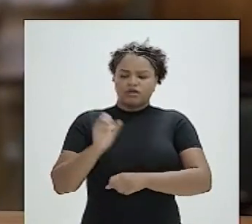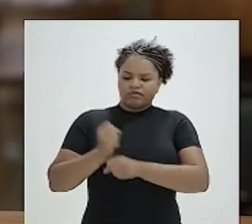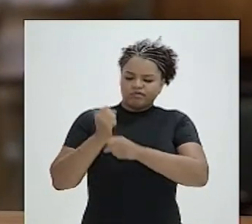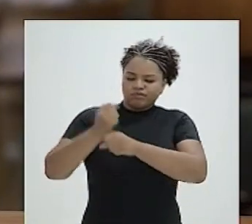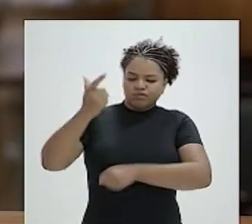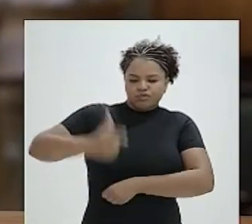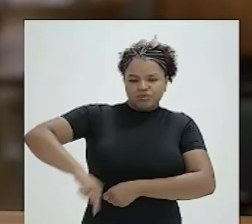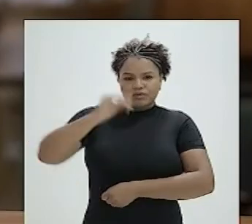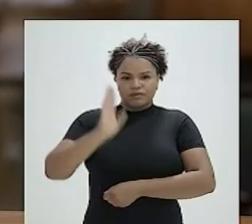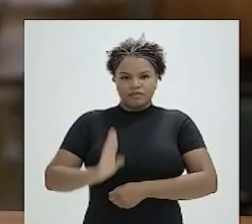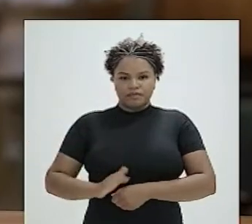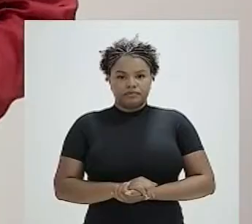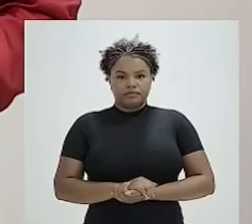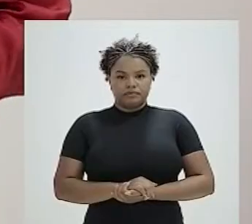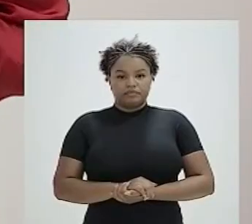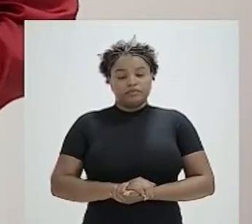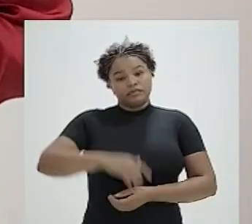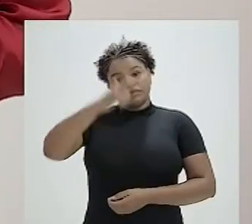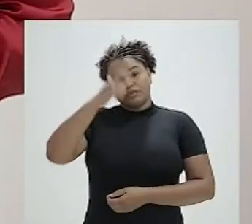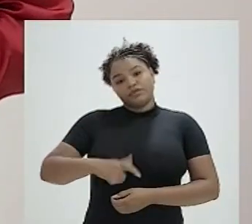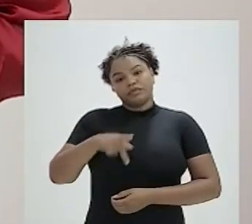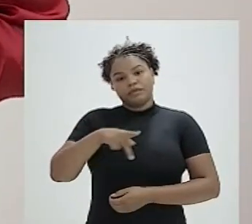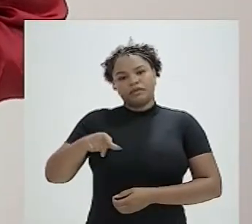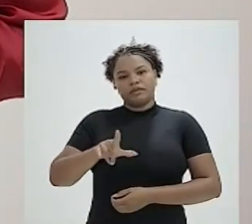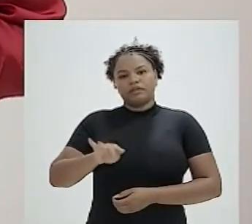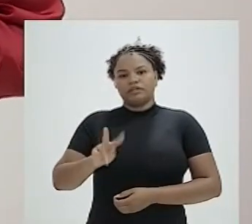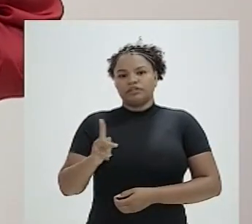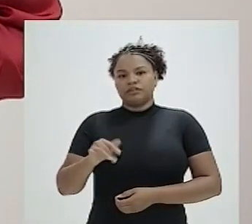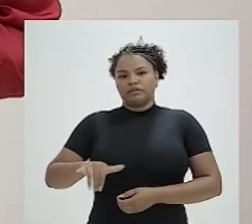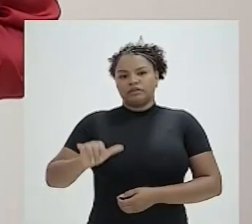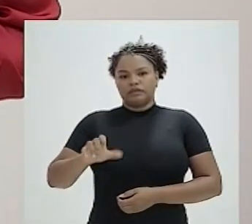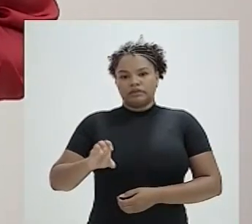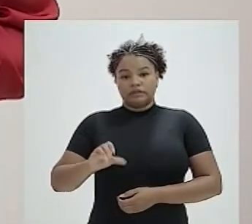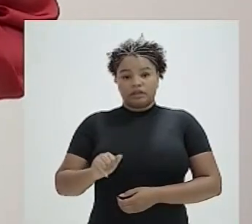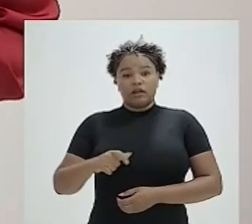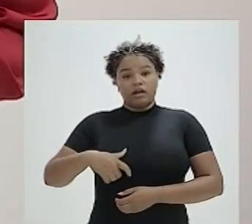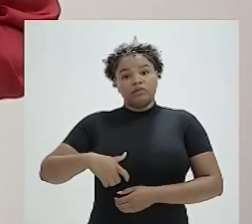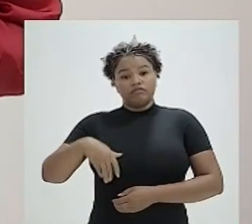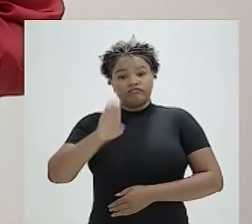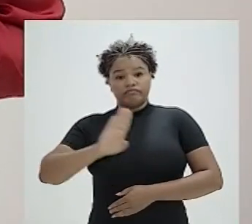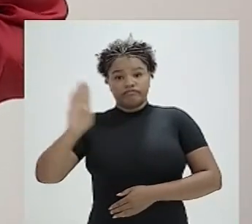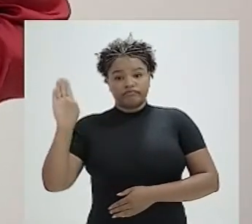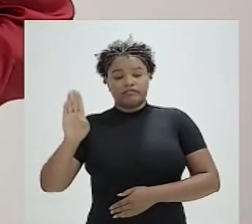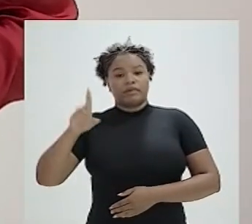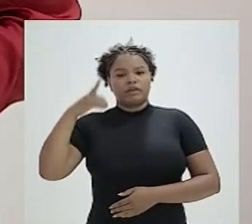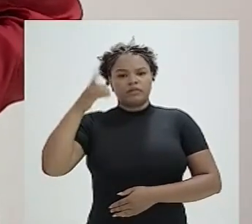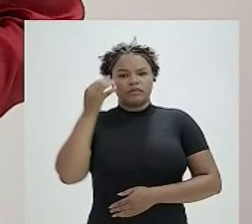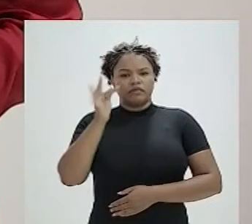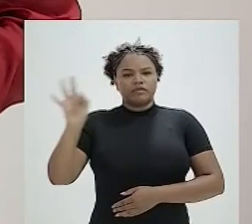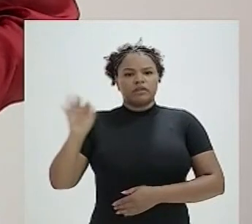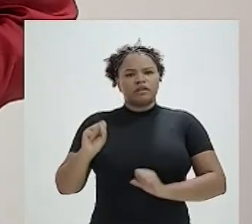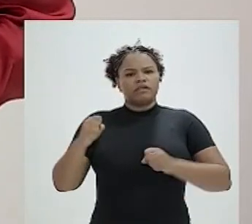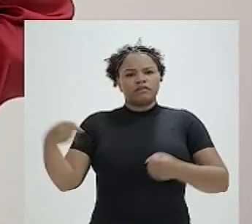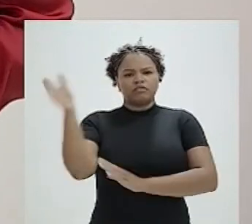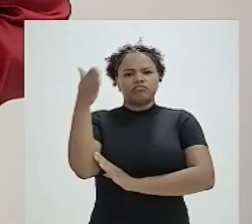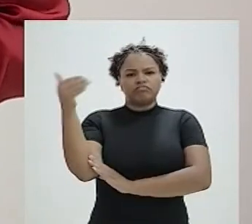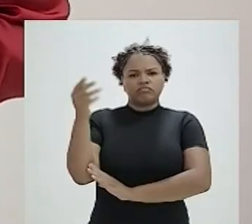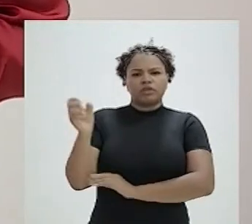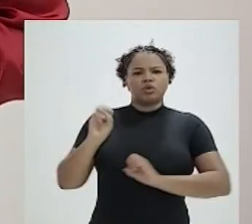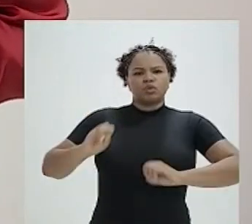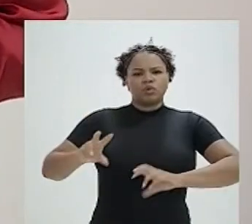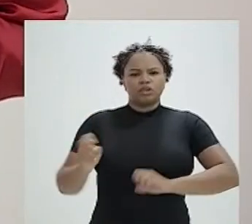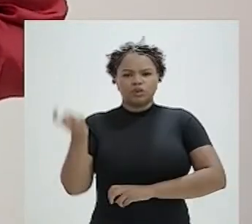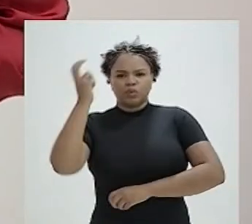reconstruir o Brasil Sou professora Letícia Candidata a deputada federal Irei defender bandeiras como a educação A